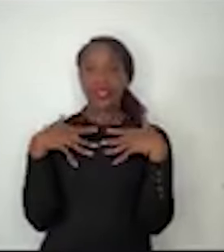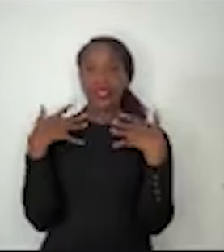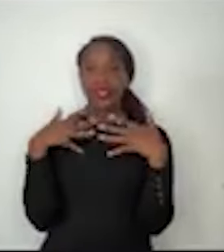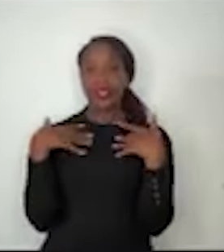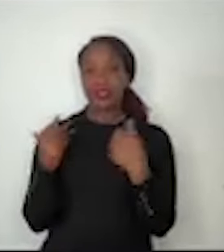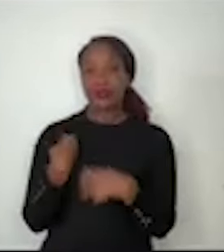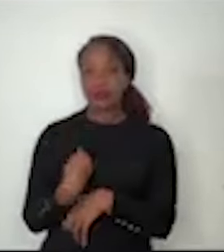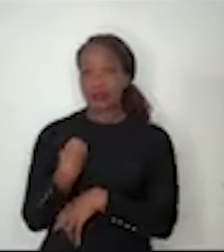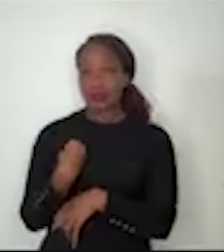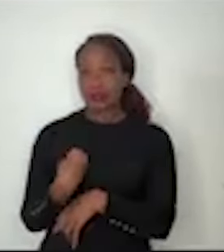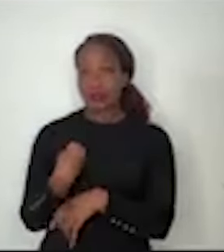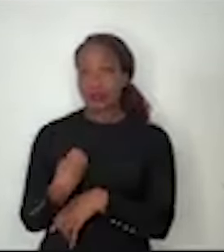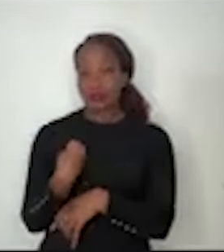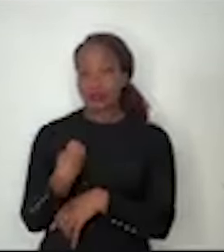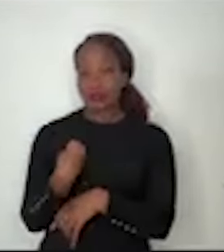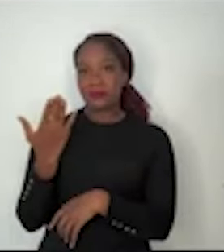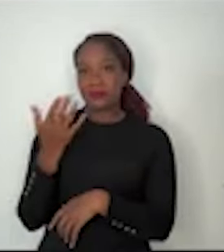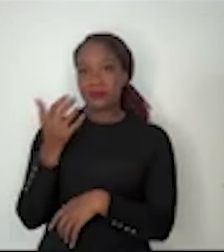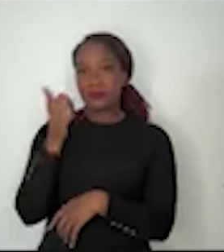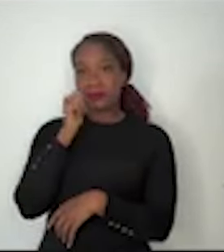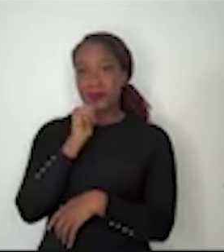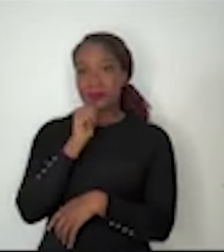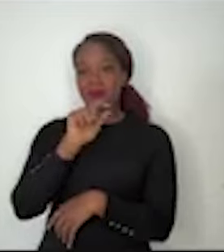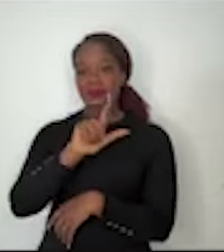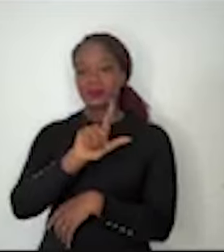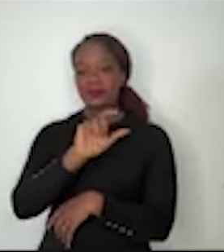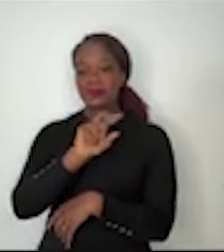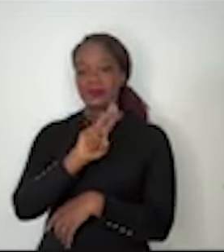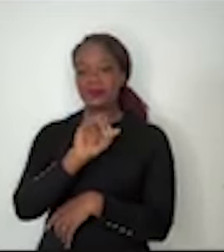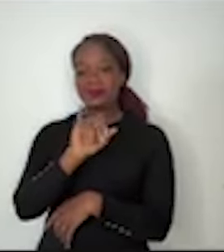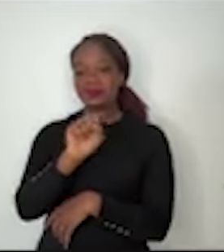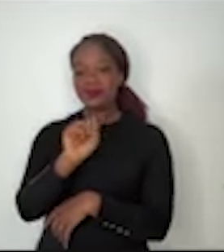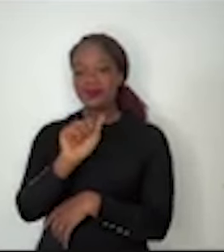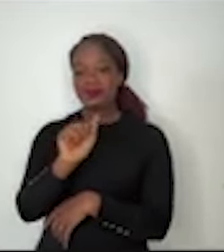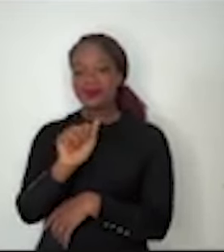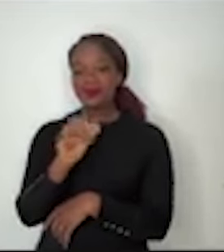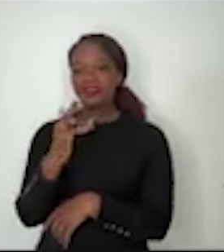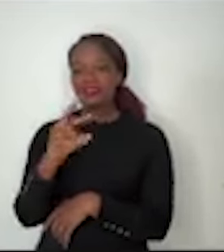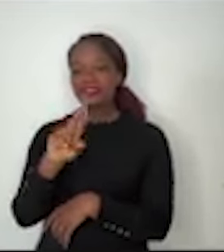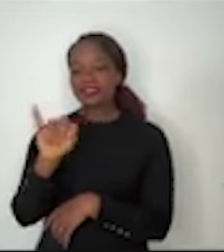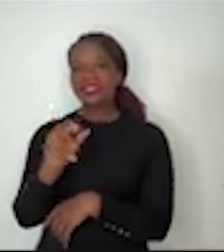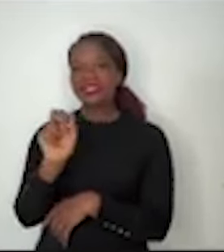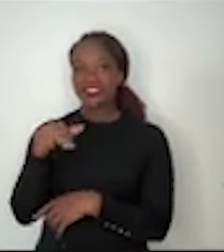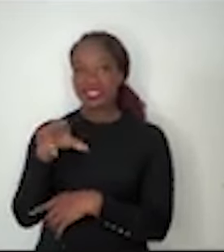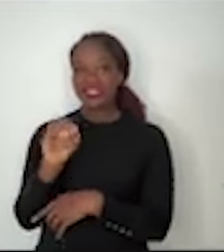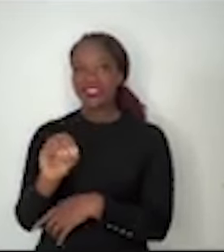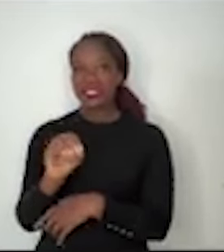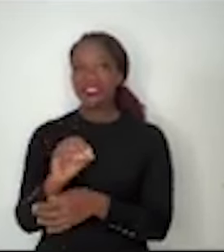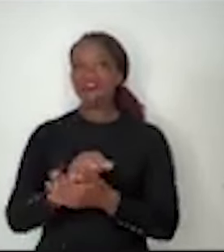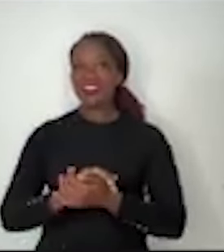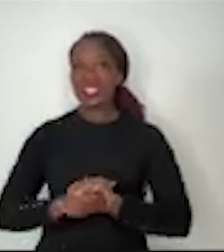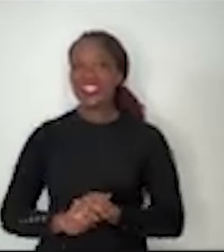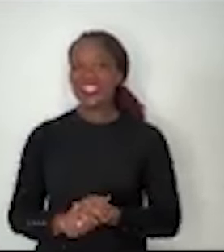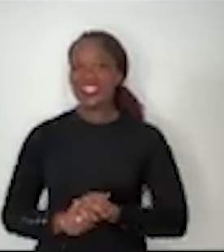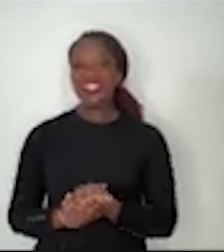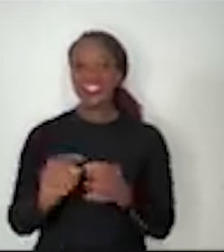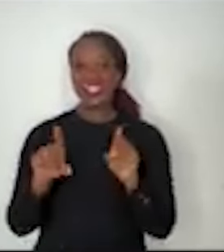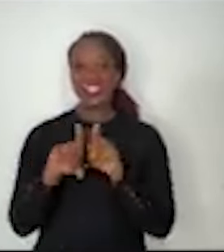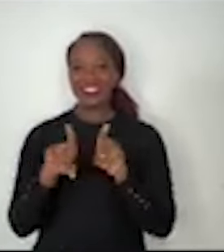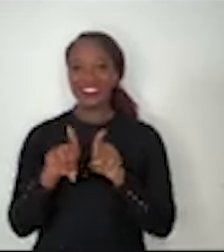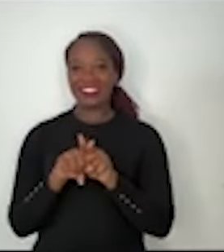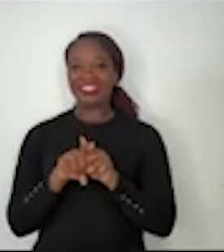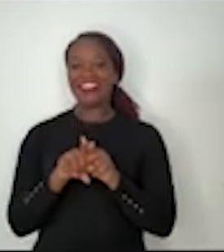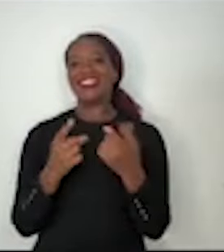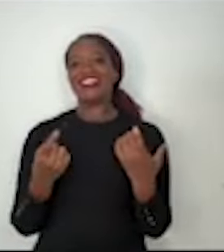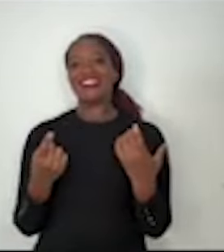empreendedora brasileira, que é a Luísa Trajano, mas nós temos condições de ser uma grande liderança ambiental,